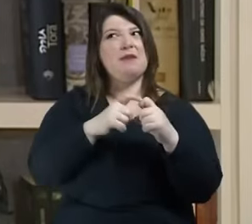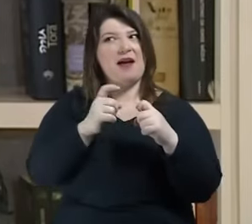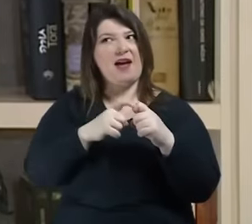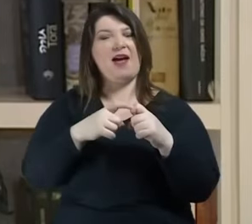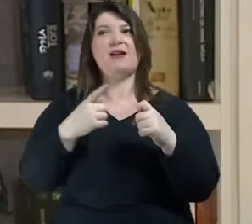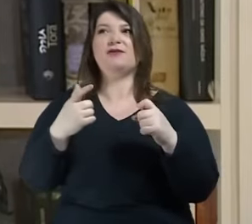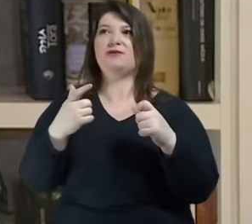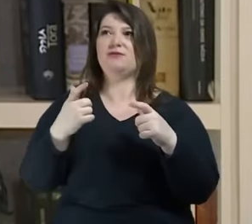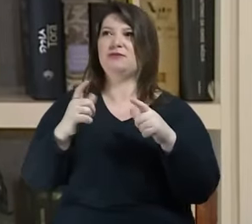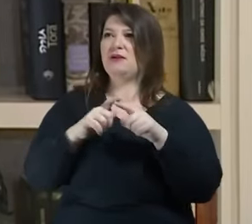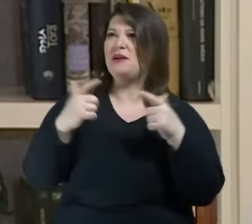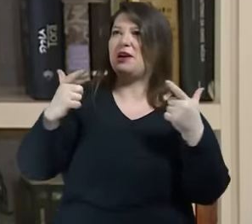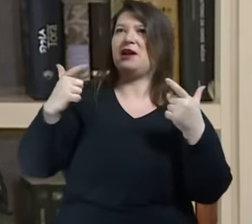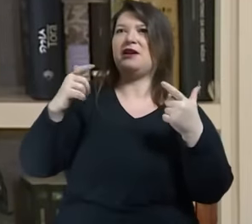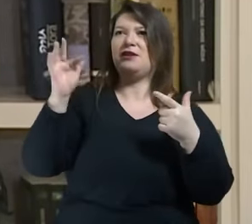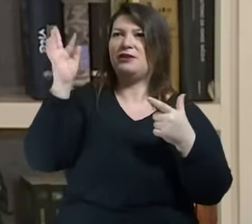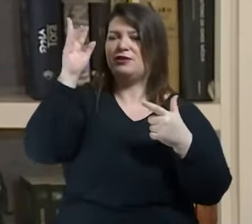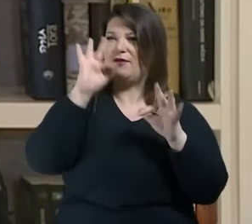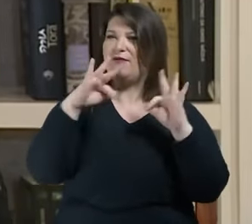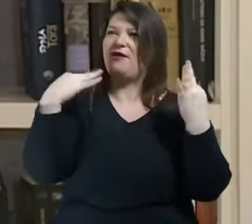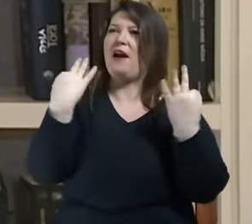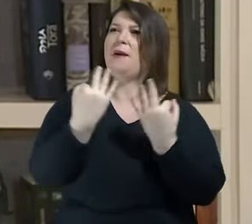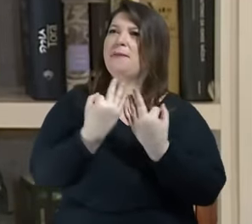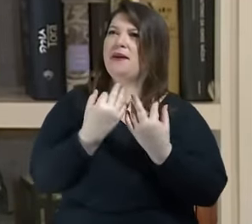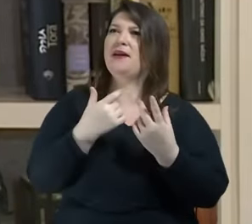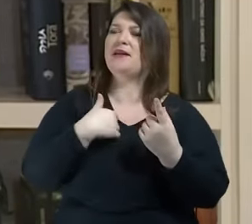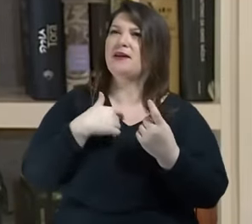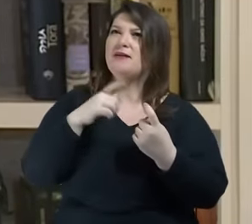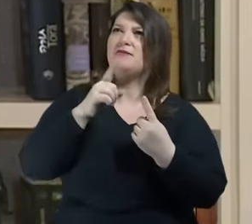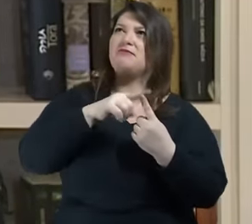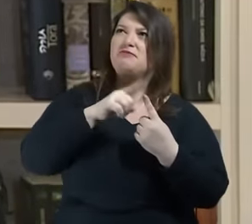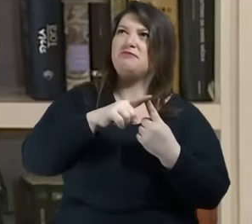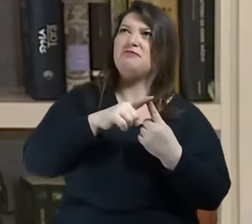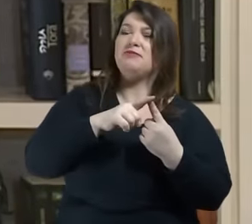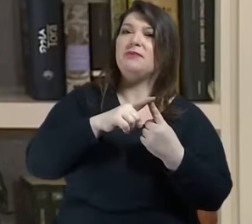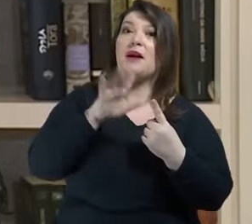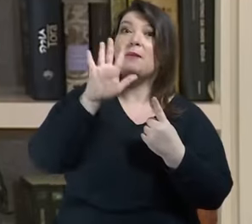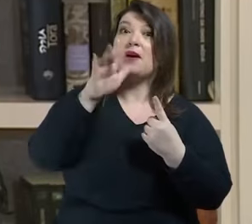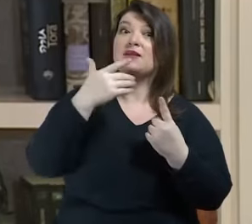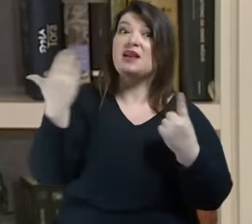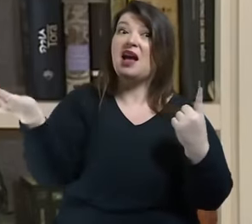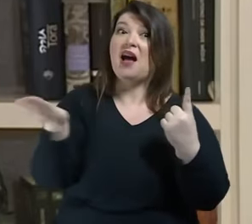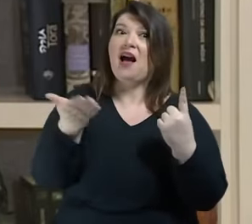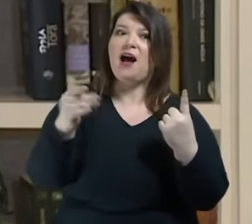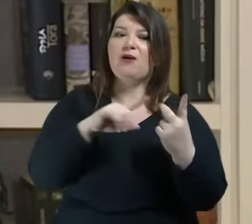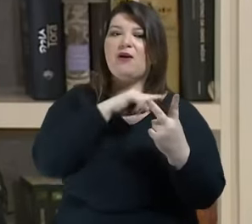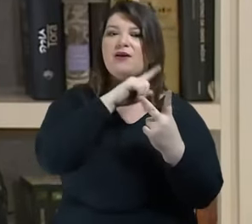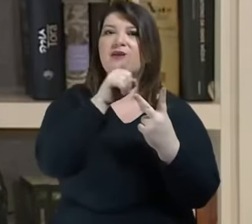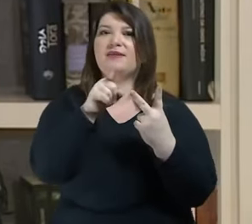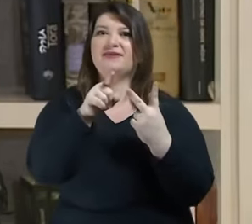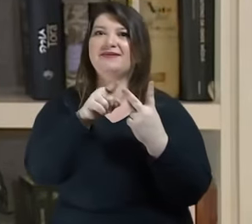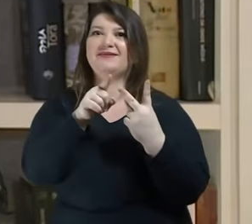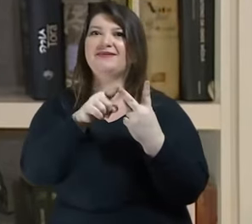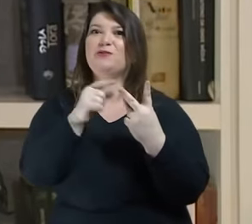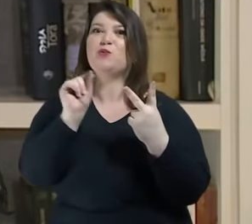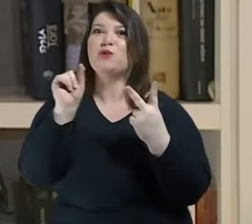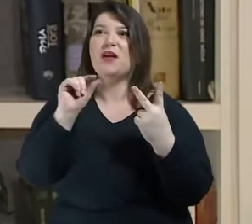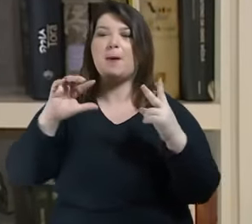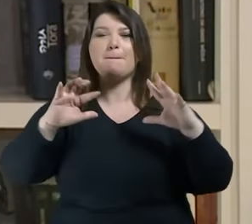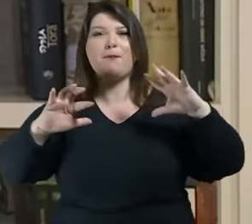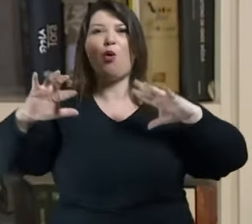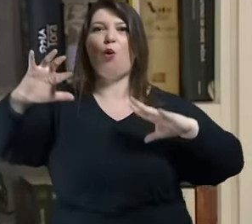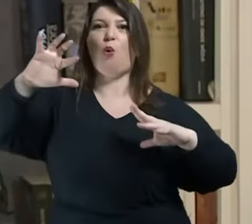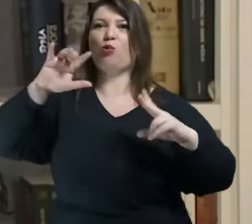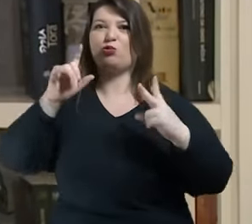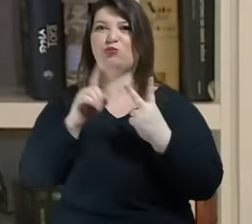doutor Vitor Frankenstein para a criatura que doutor Vitor criou e como um depende do